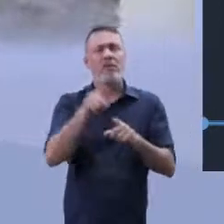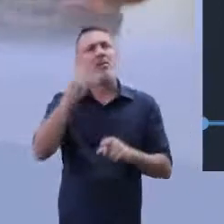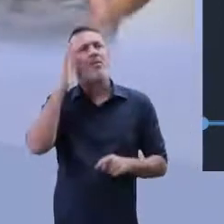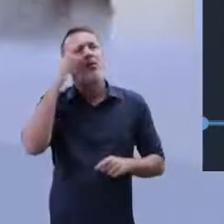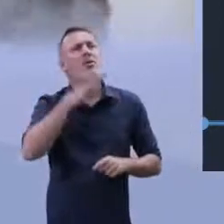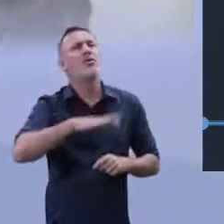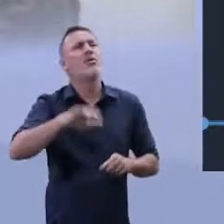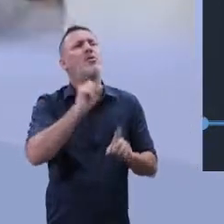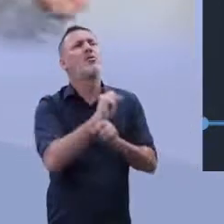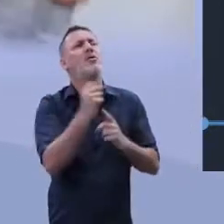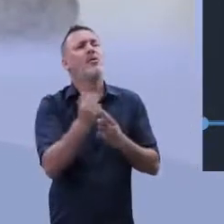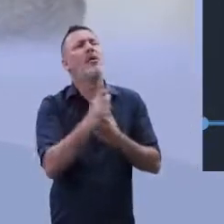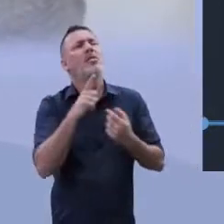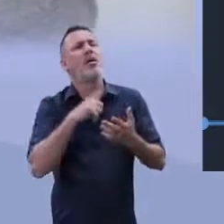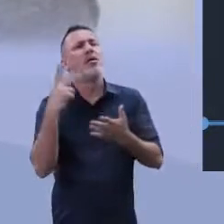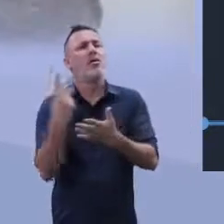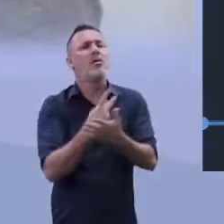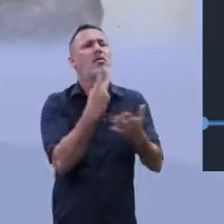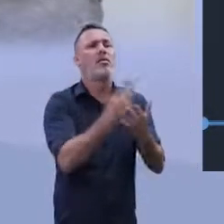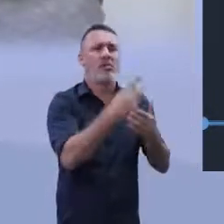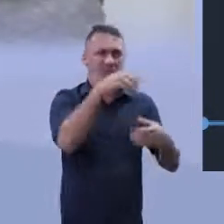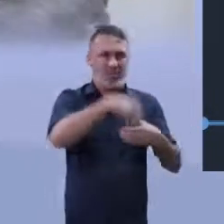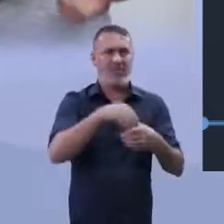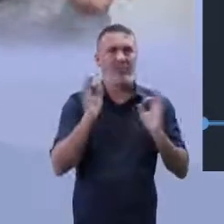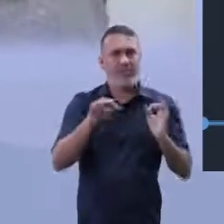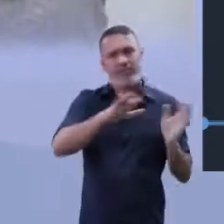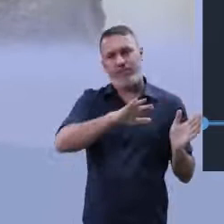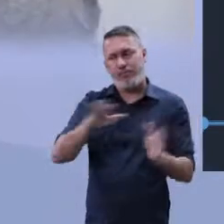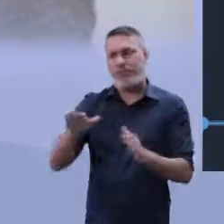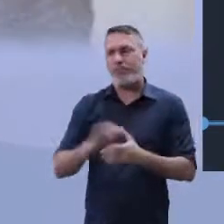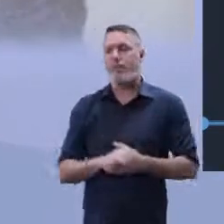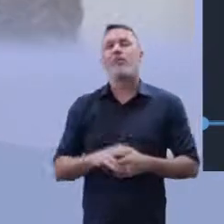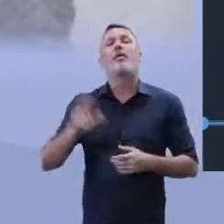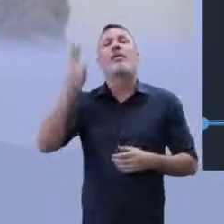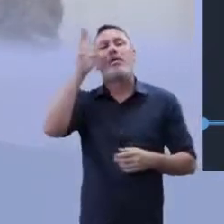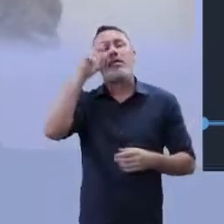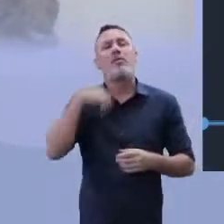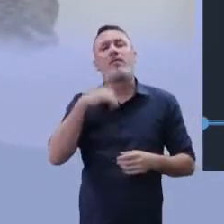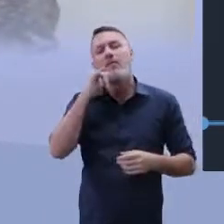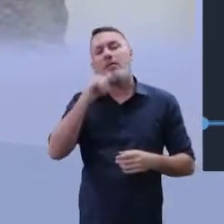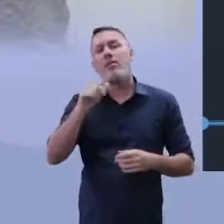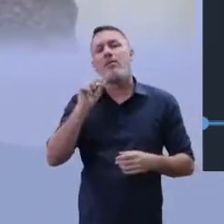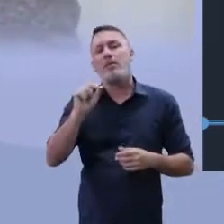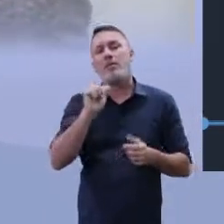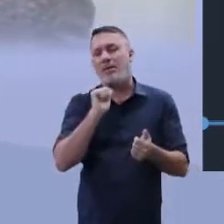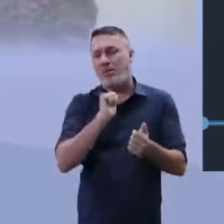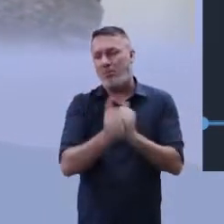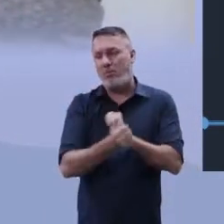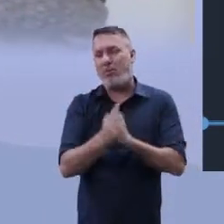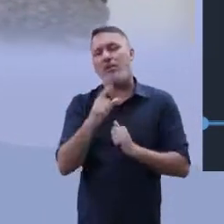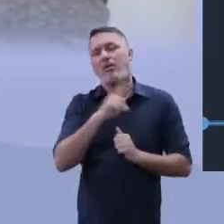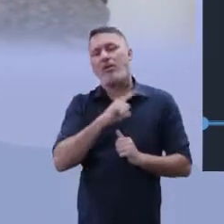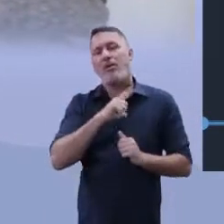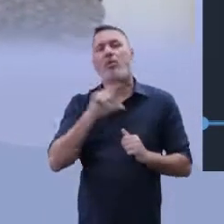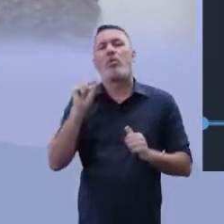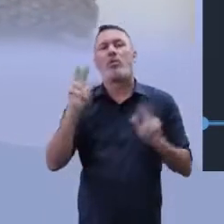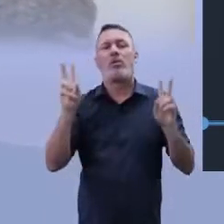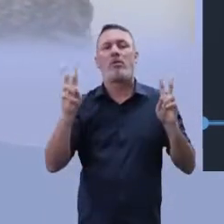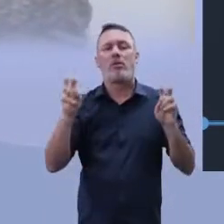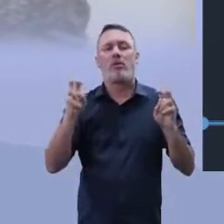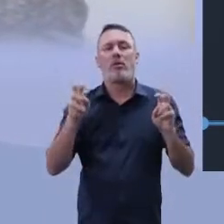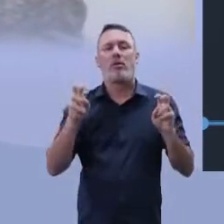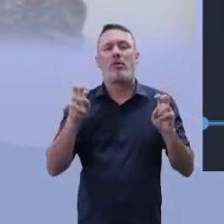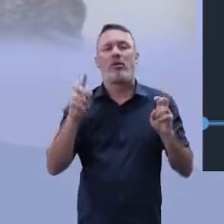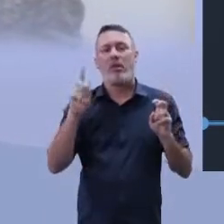problemas na nossa sociedade. Uma coisa que o próprio esporte vai trabalhar. Lembra que falei com vocês que o esporte, ele trabalha